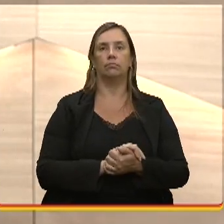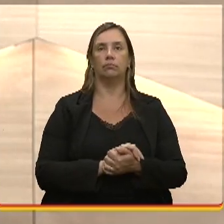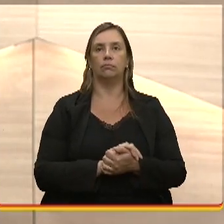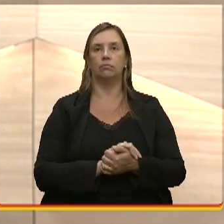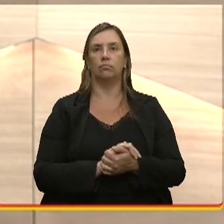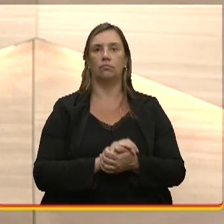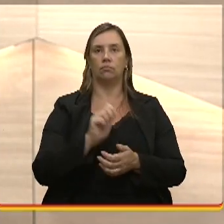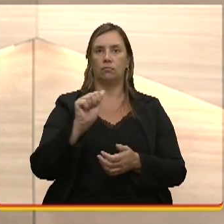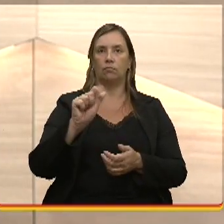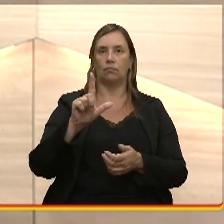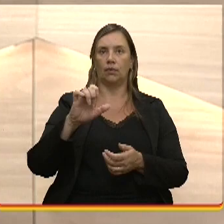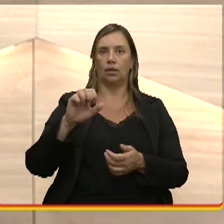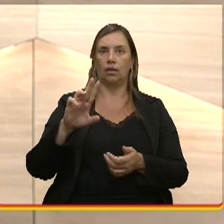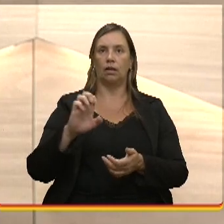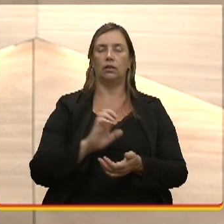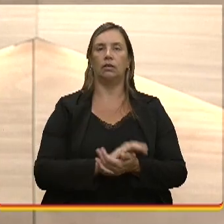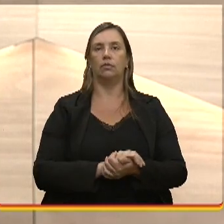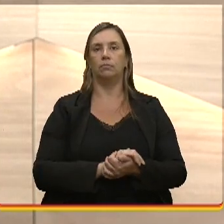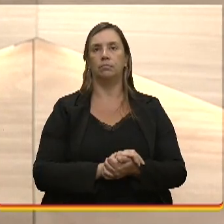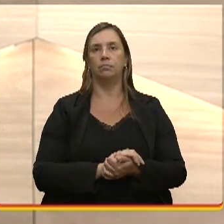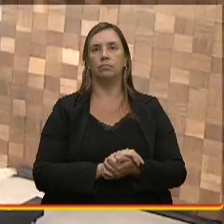Aline, queria ouvir um pouquinho de ti